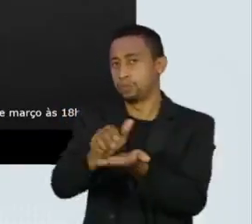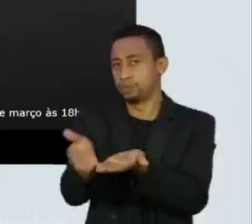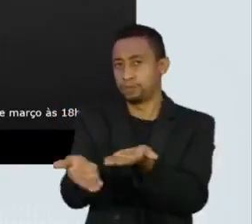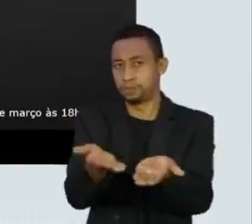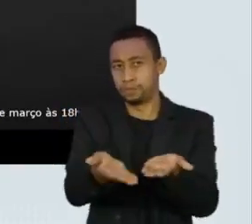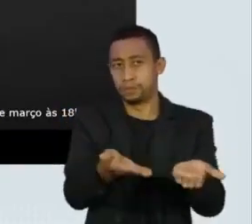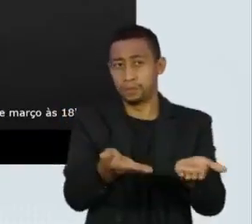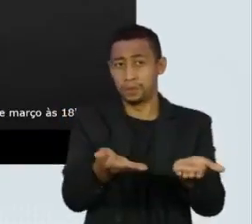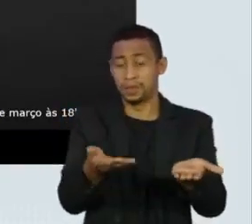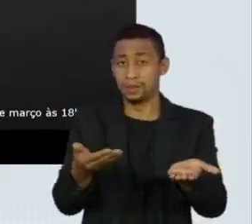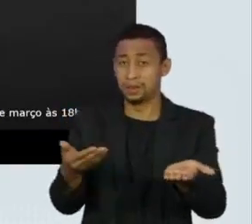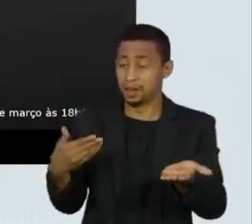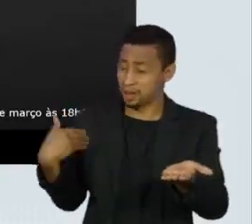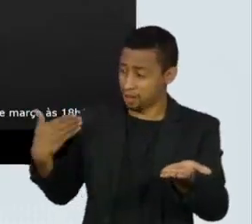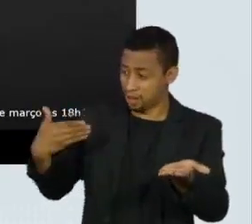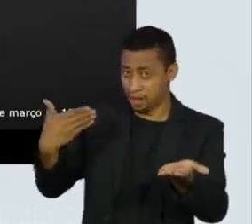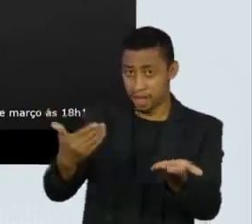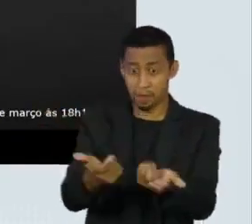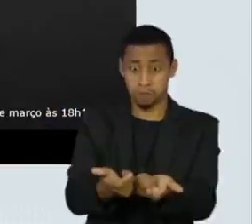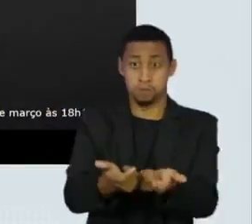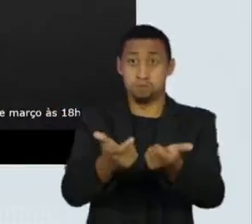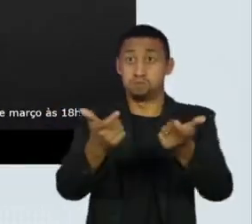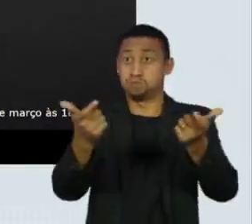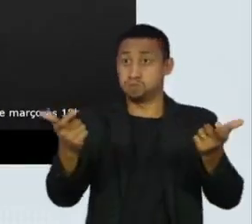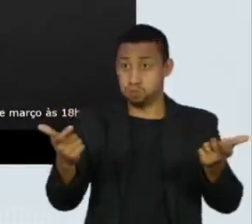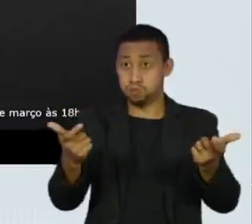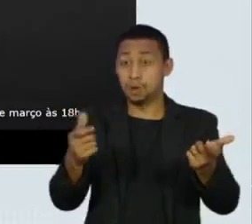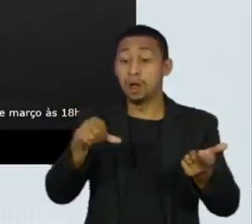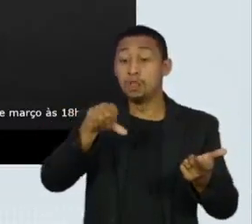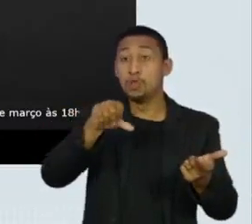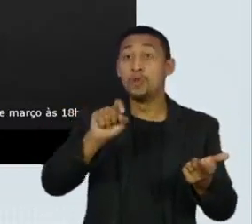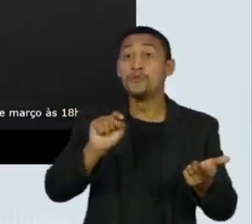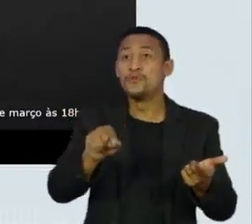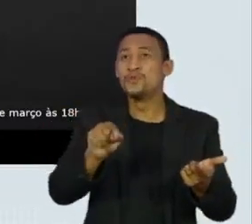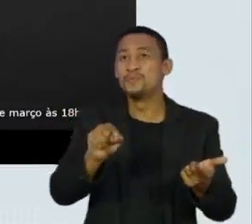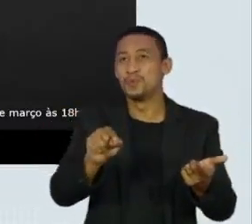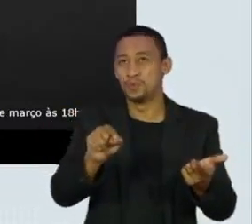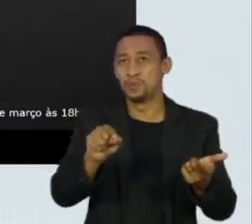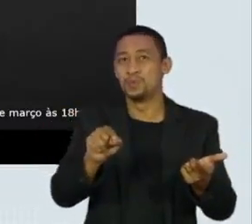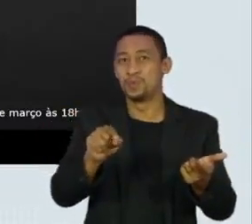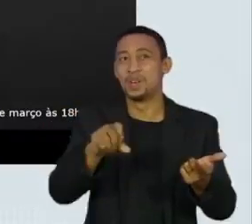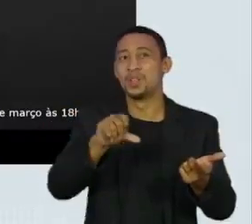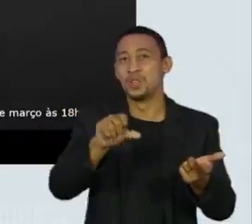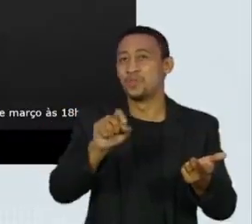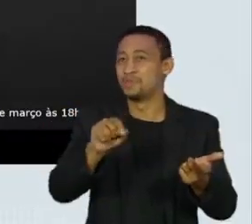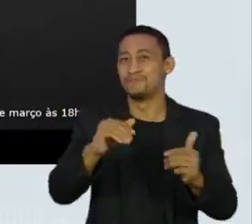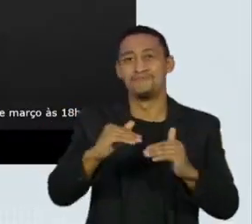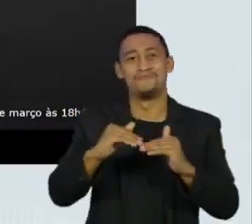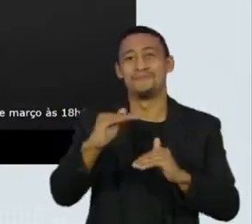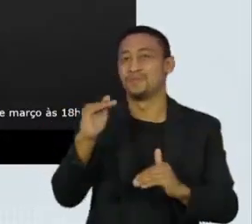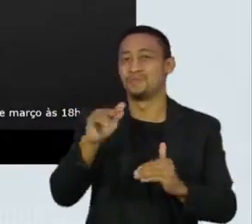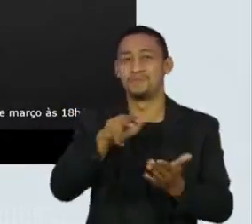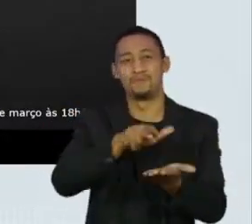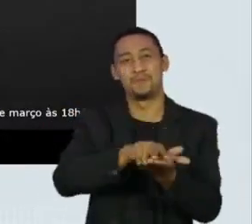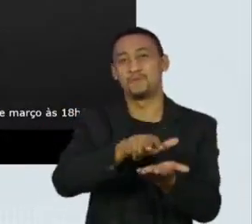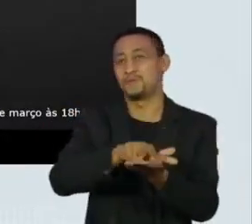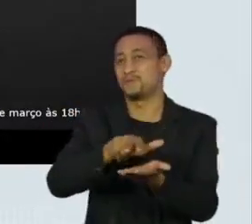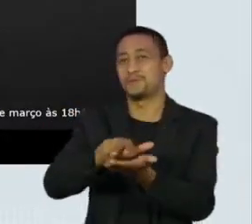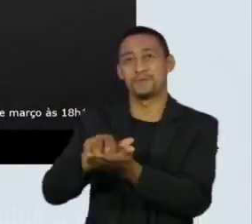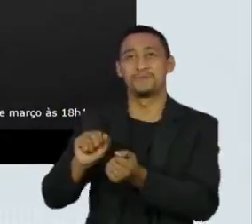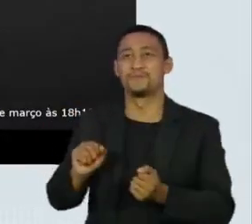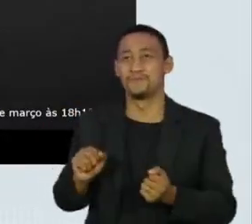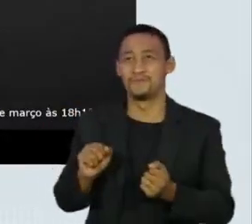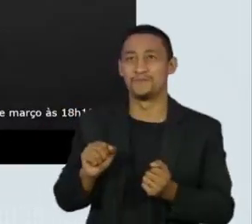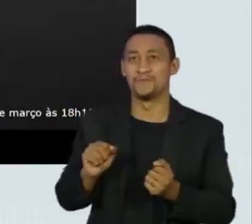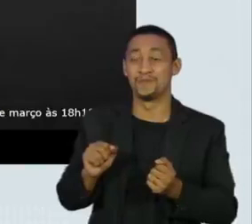9.184 pacientes internados. Isso significa o